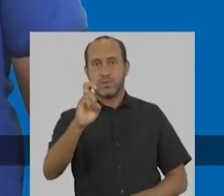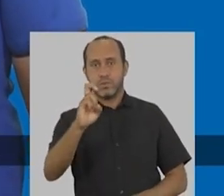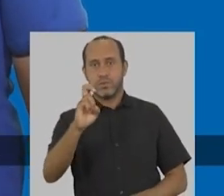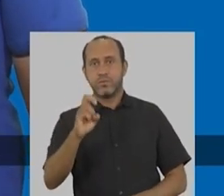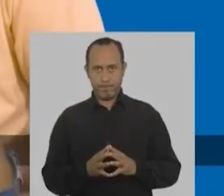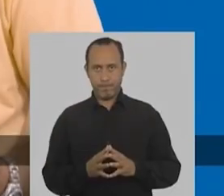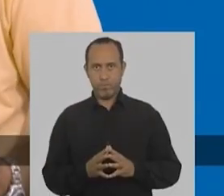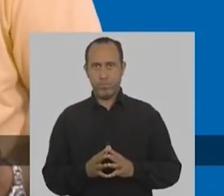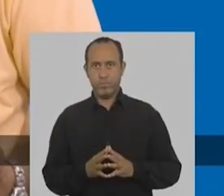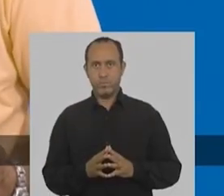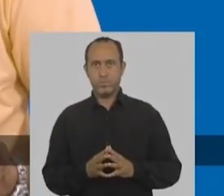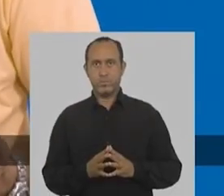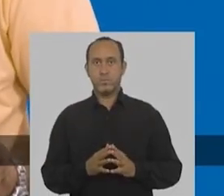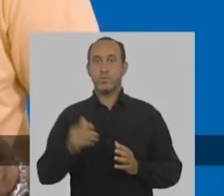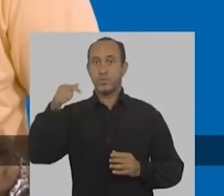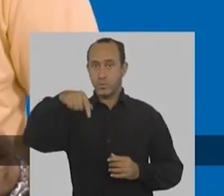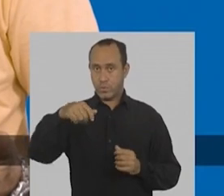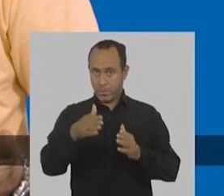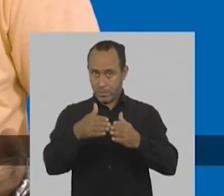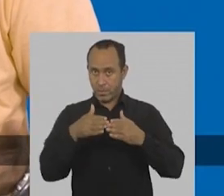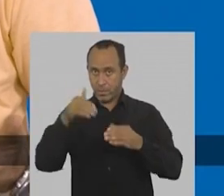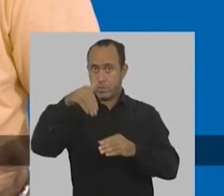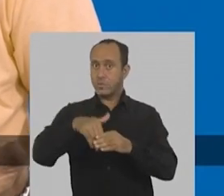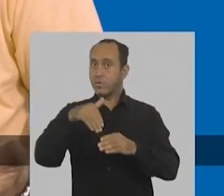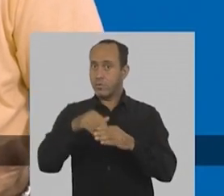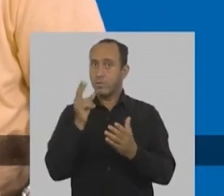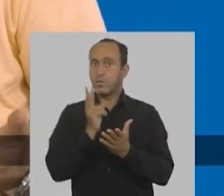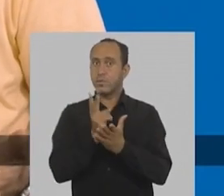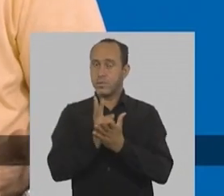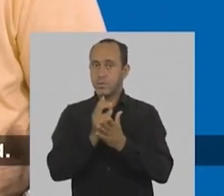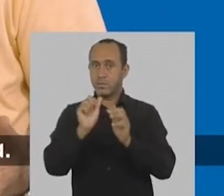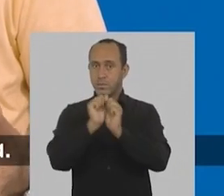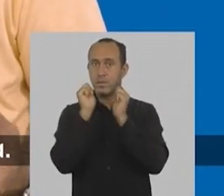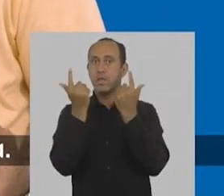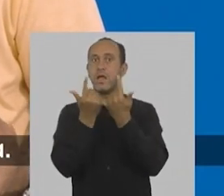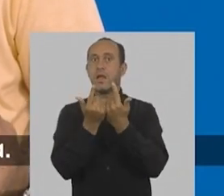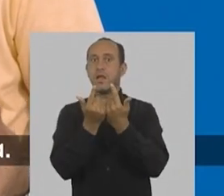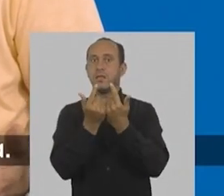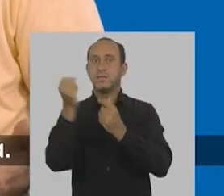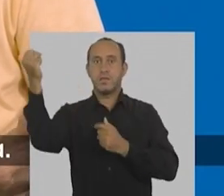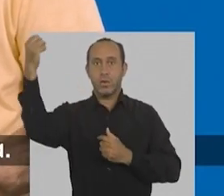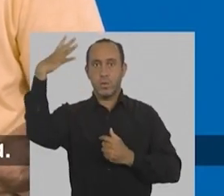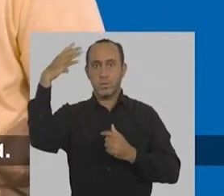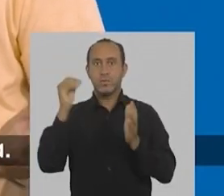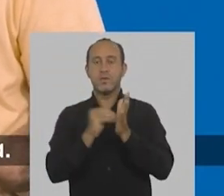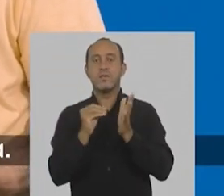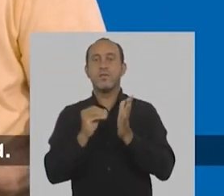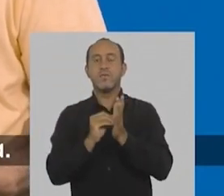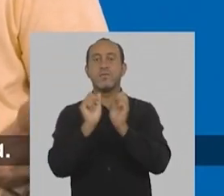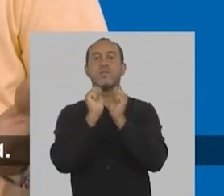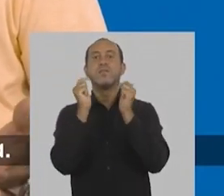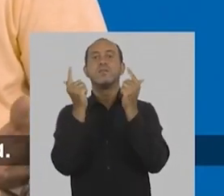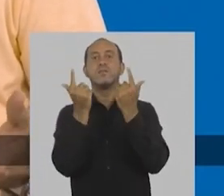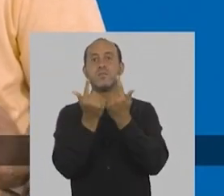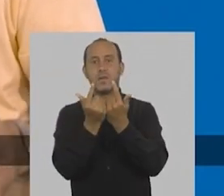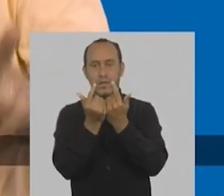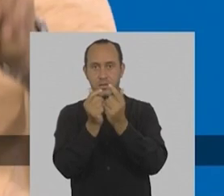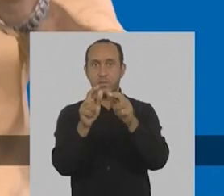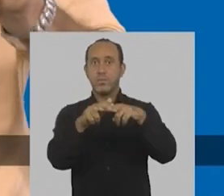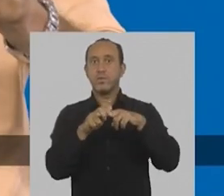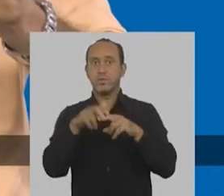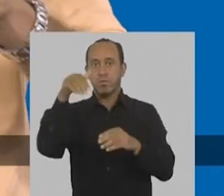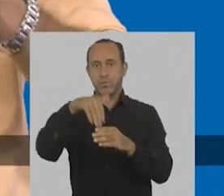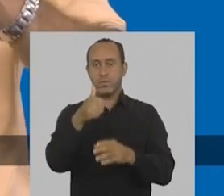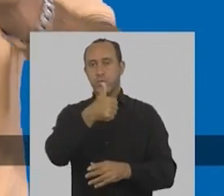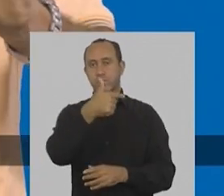55. Estou aqui pedindo seu voto para ser seu empregado na Lese. Da Luz, a Luz que faltava na Assembleia Legislativa. Para isso, voto